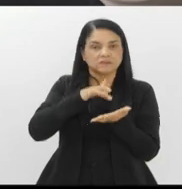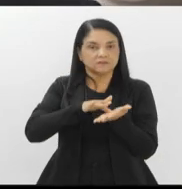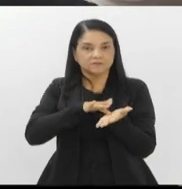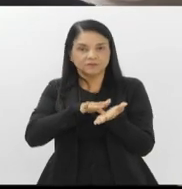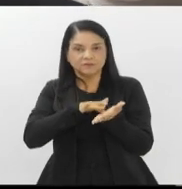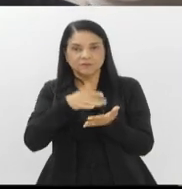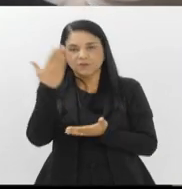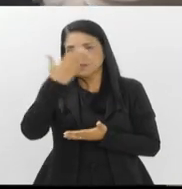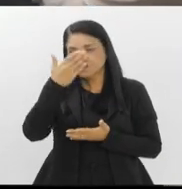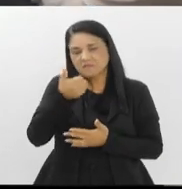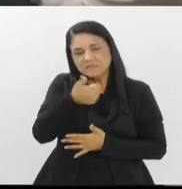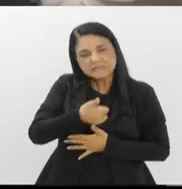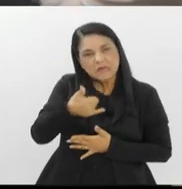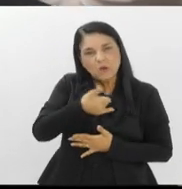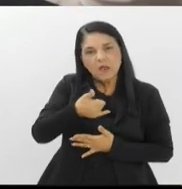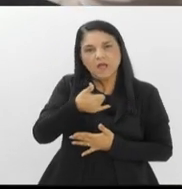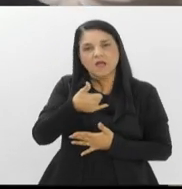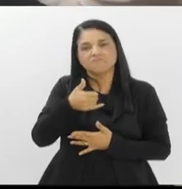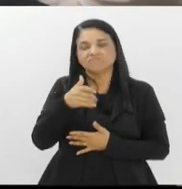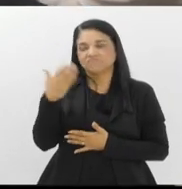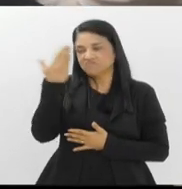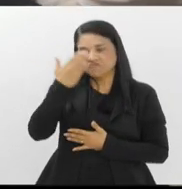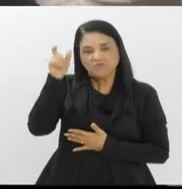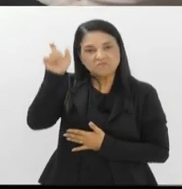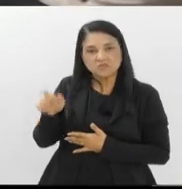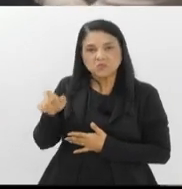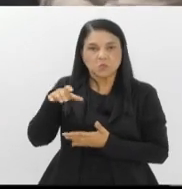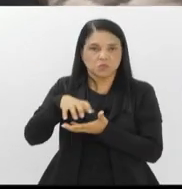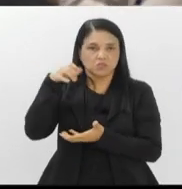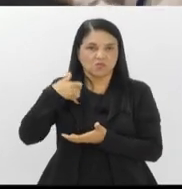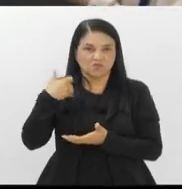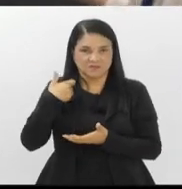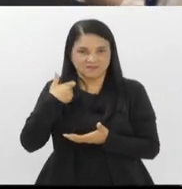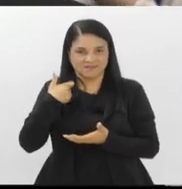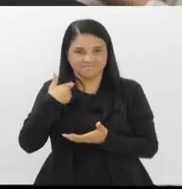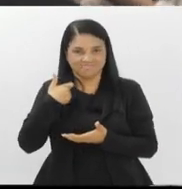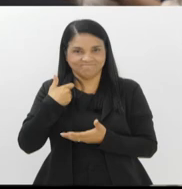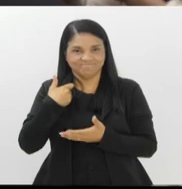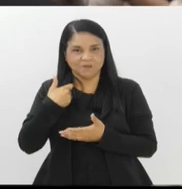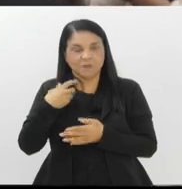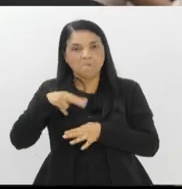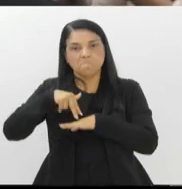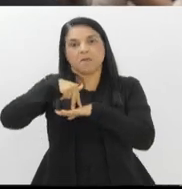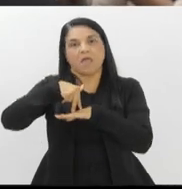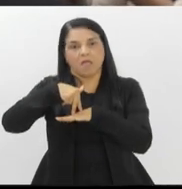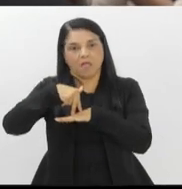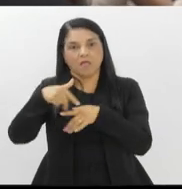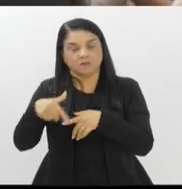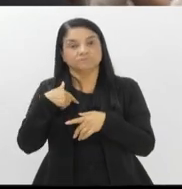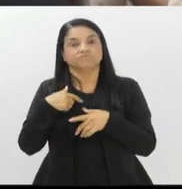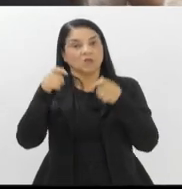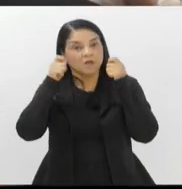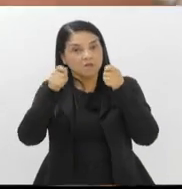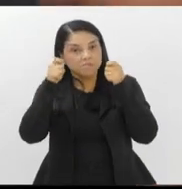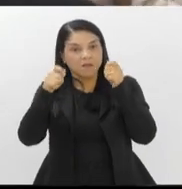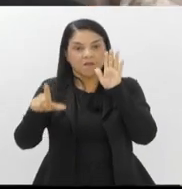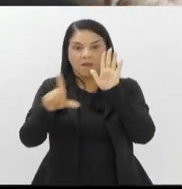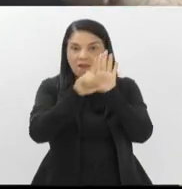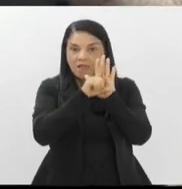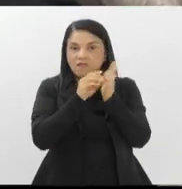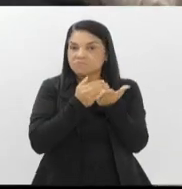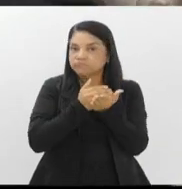finge que não está vendo o idoso, que tem prioridade para estar naquele assento. Então, nós começamos uma campanha que essa lei existe desde